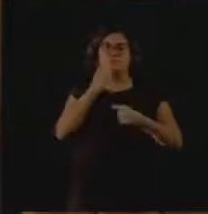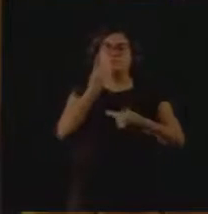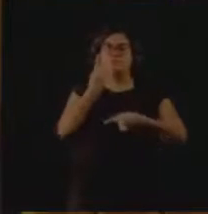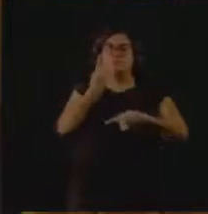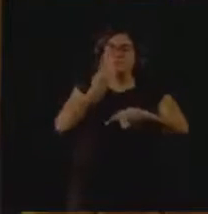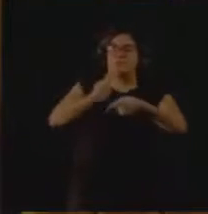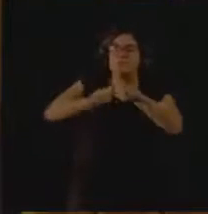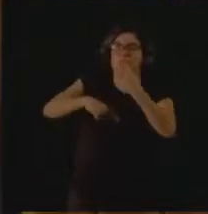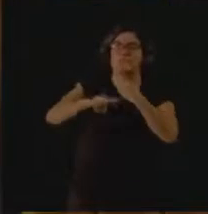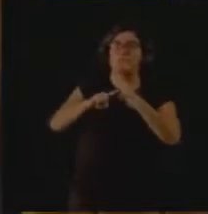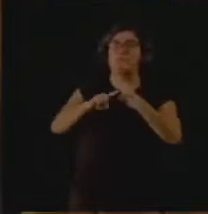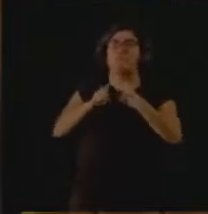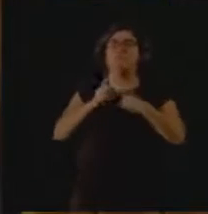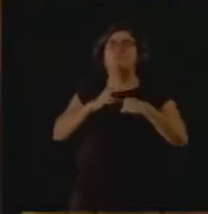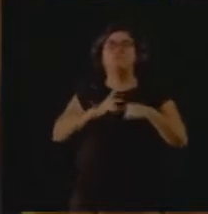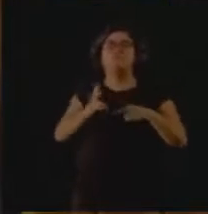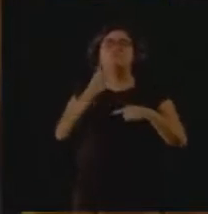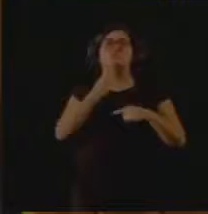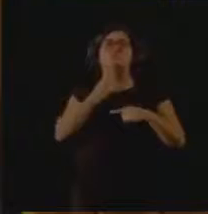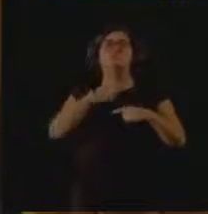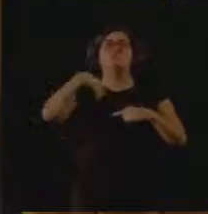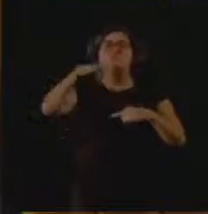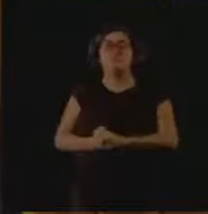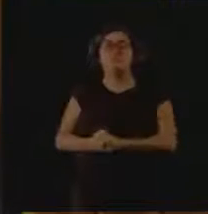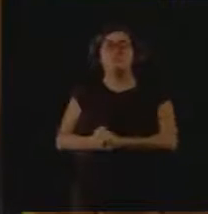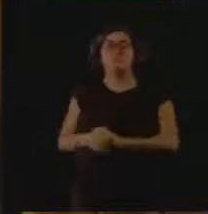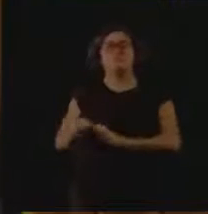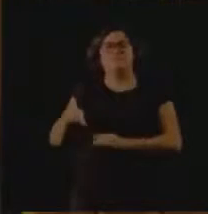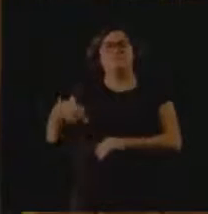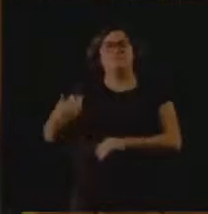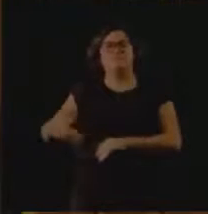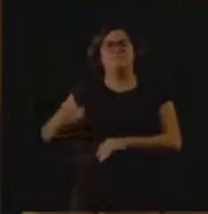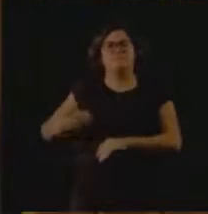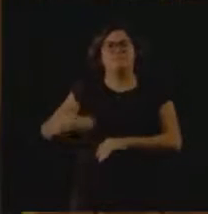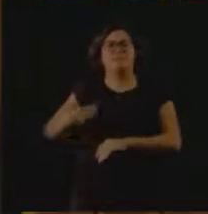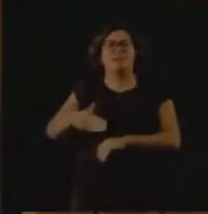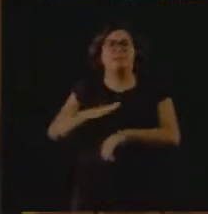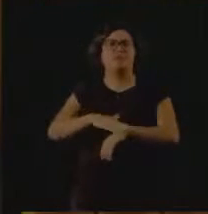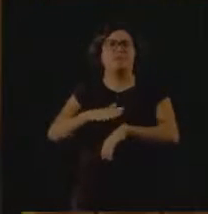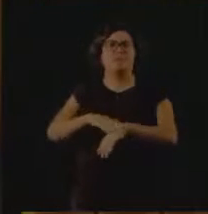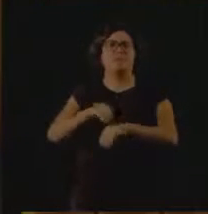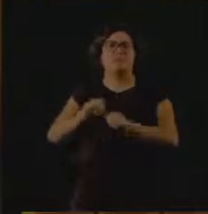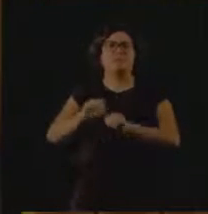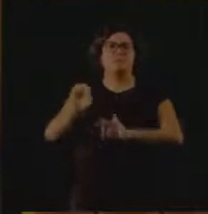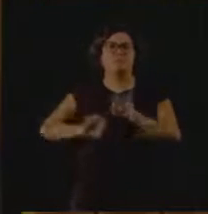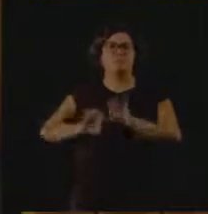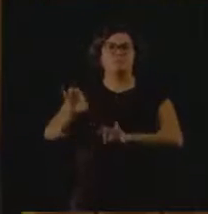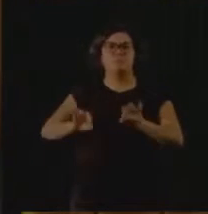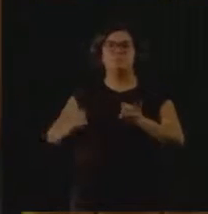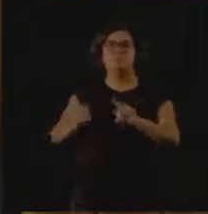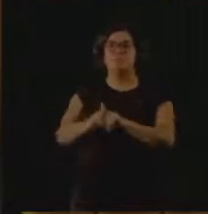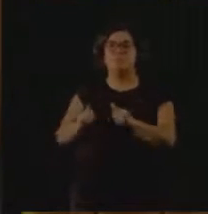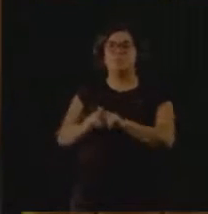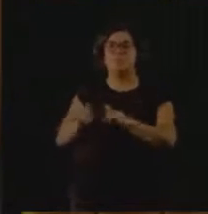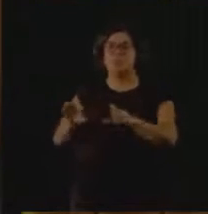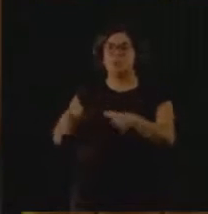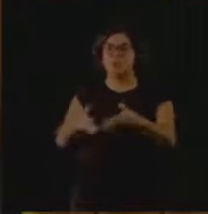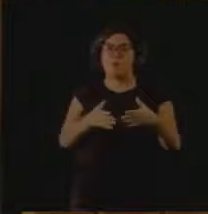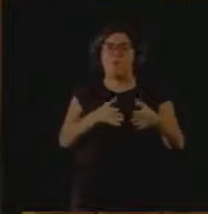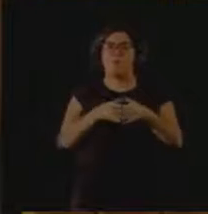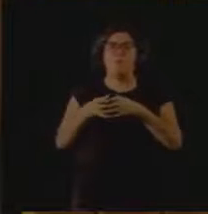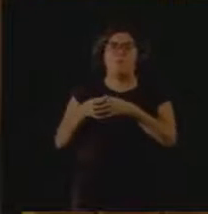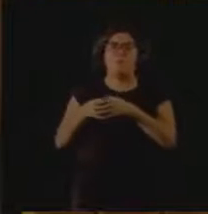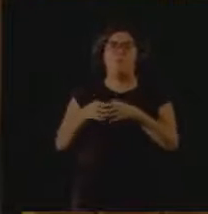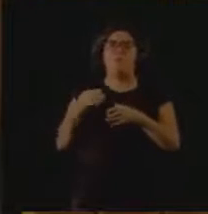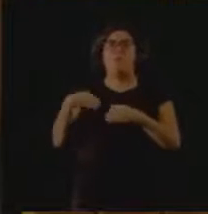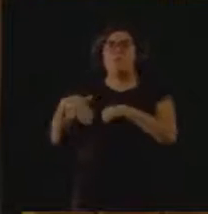e cada dia eu queria fazer mais mutirões. E aí, depois de muito tempo fazendo isso, e mobilizando todo mundo, eu